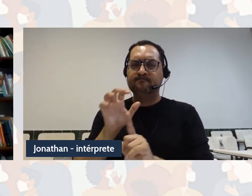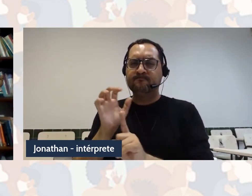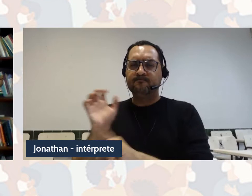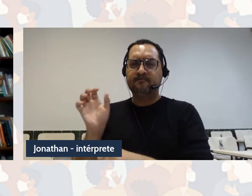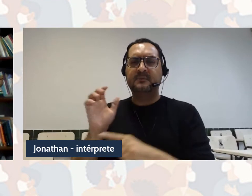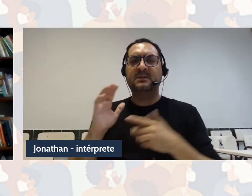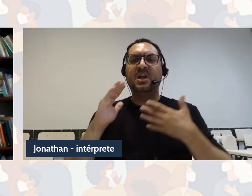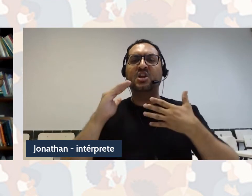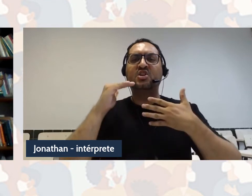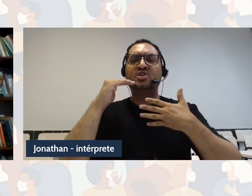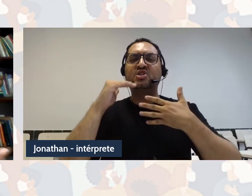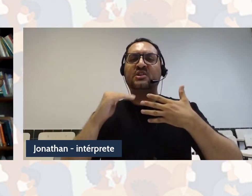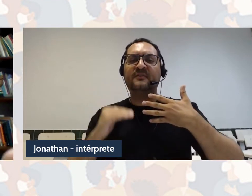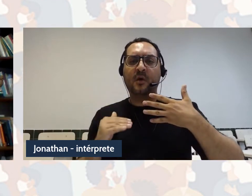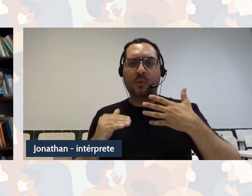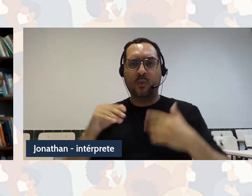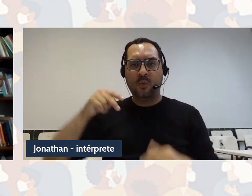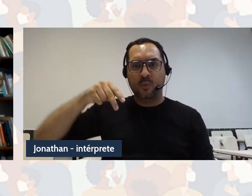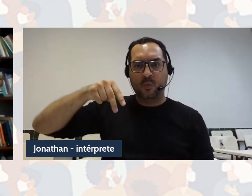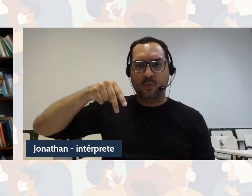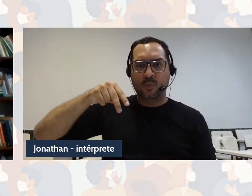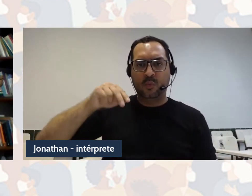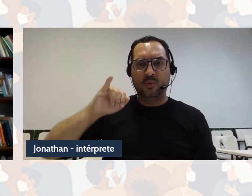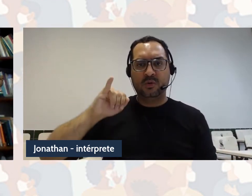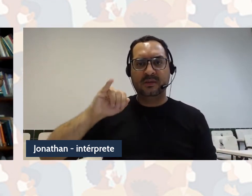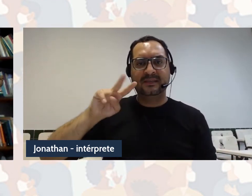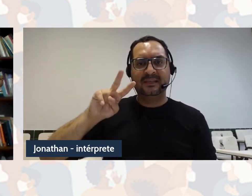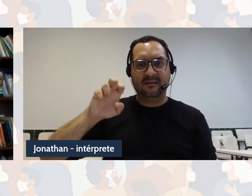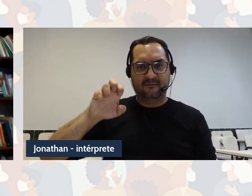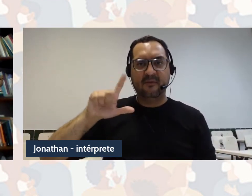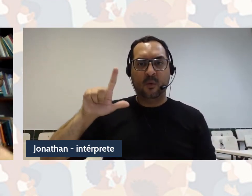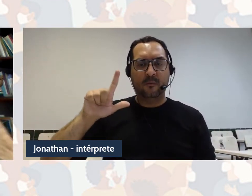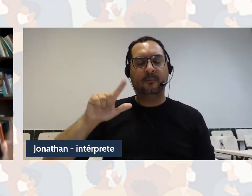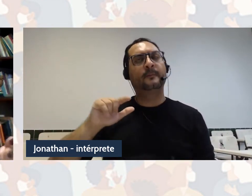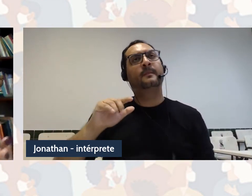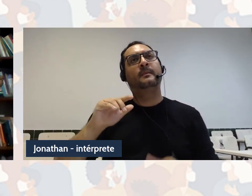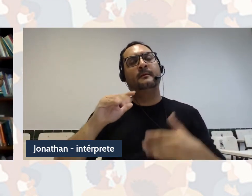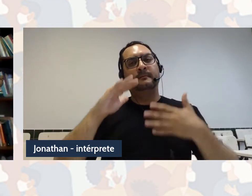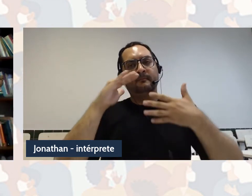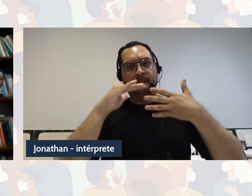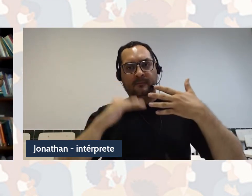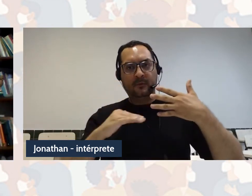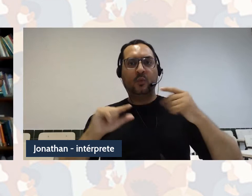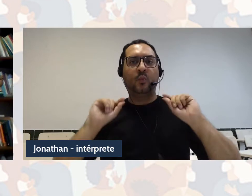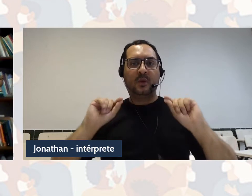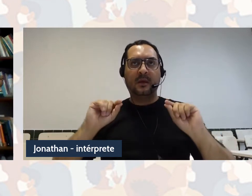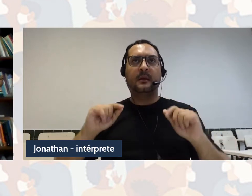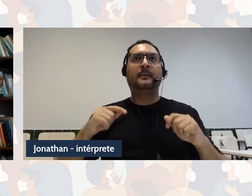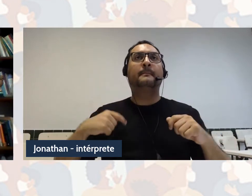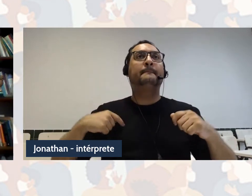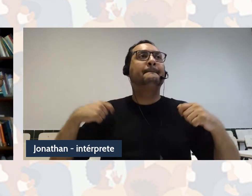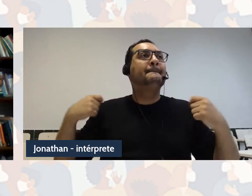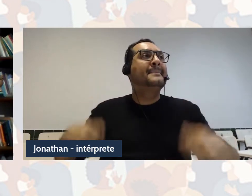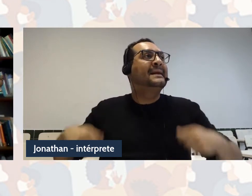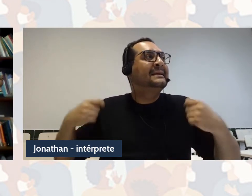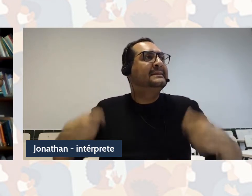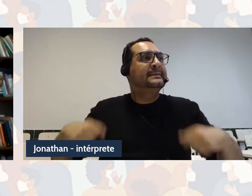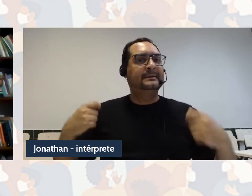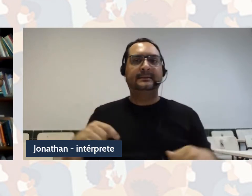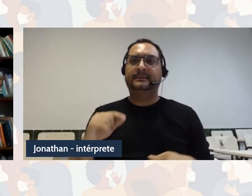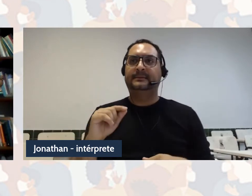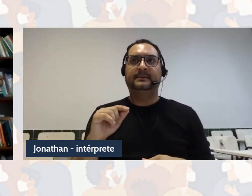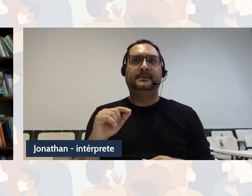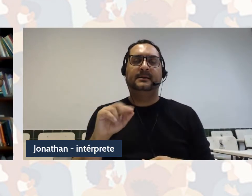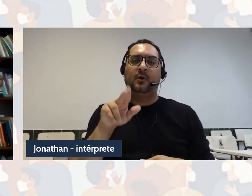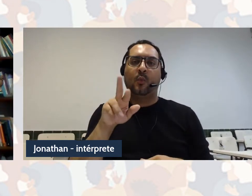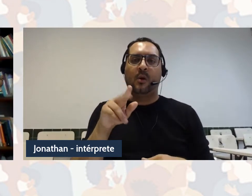as perspectivas decoloniais vêm batendo de frente é justamente com a necessidade de fazer e de trazer, né,